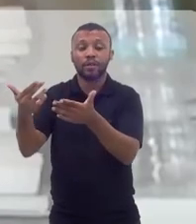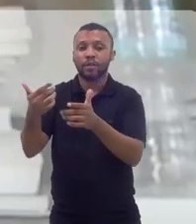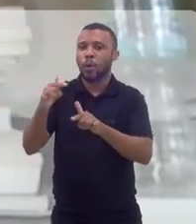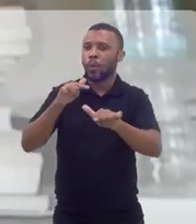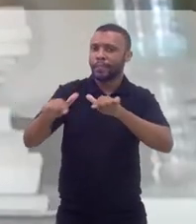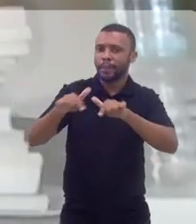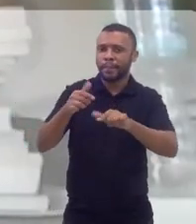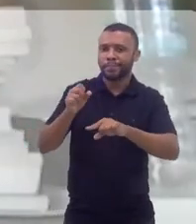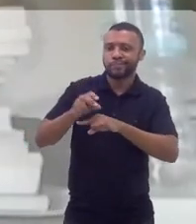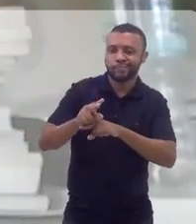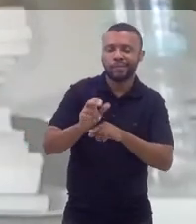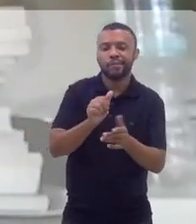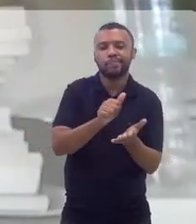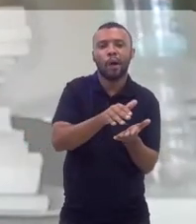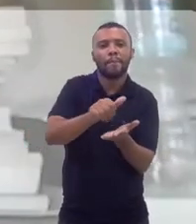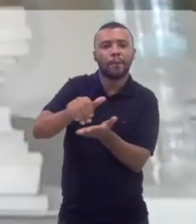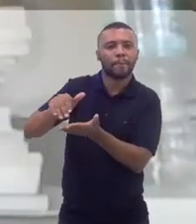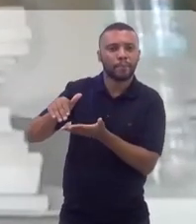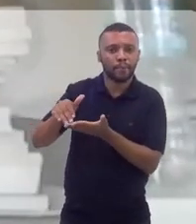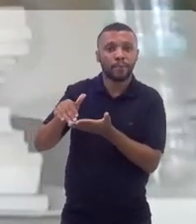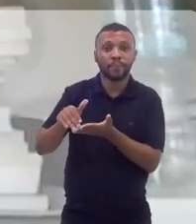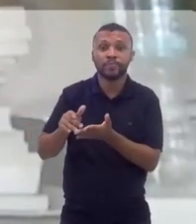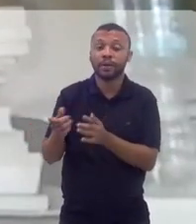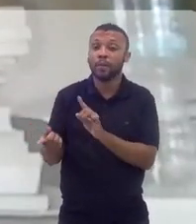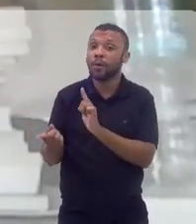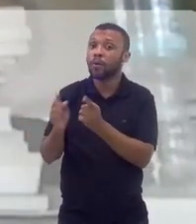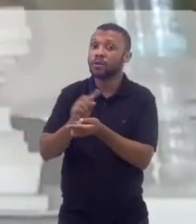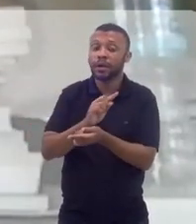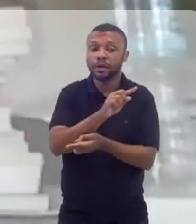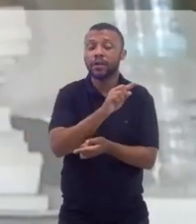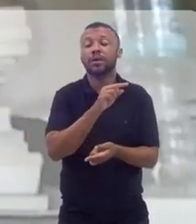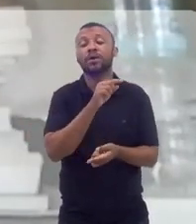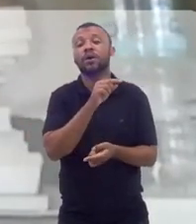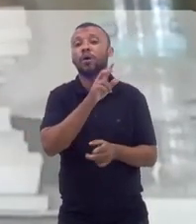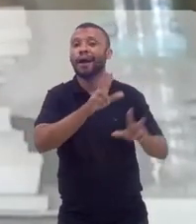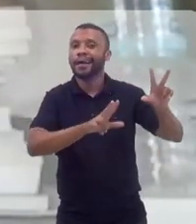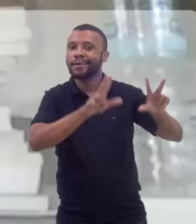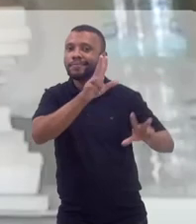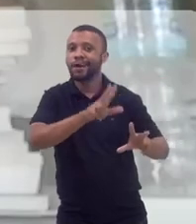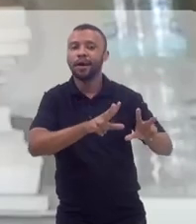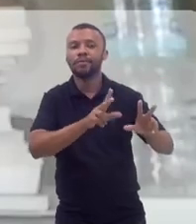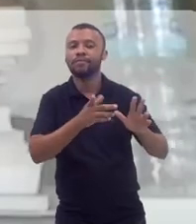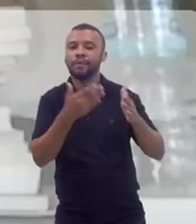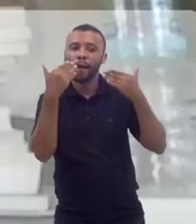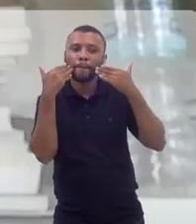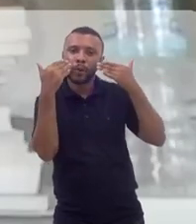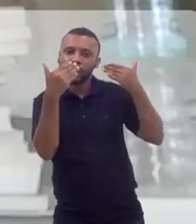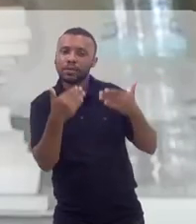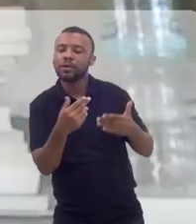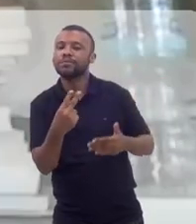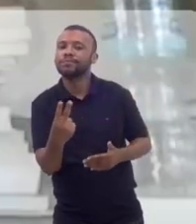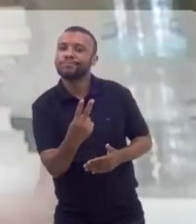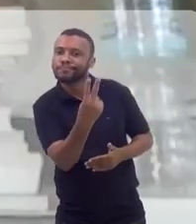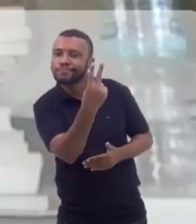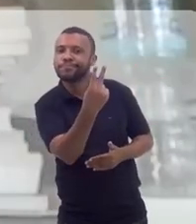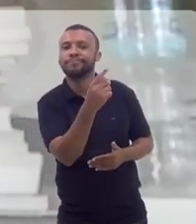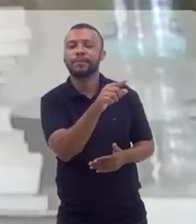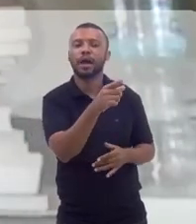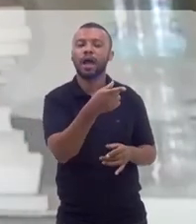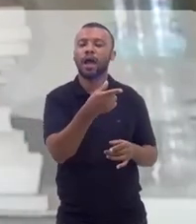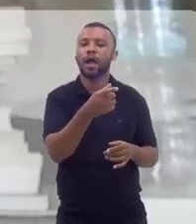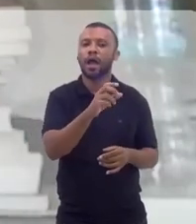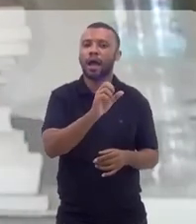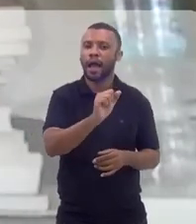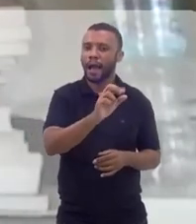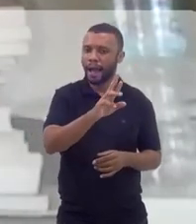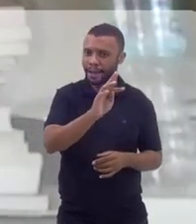o valor, que é o valor do artesanato. Você tem o artesanato misturado com música.